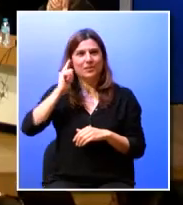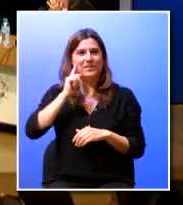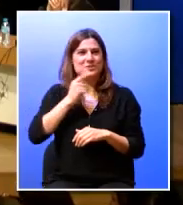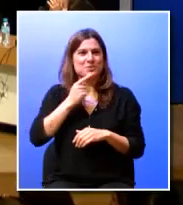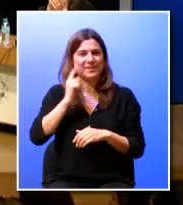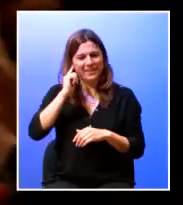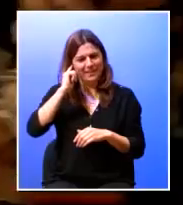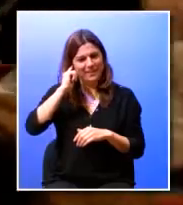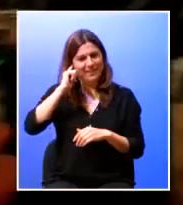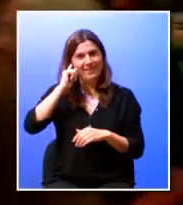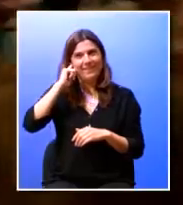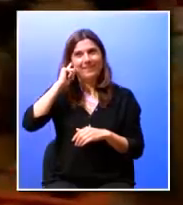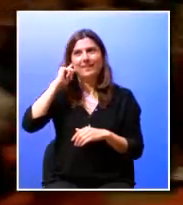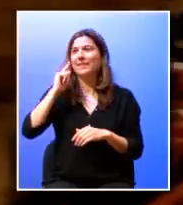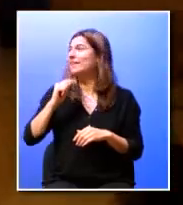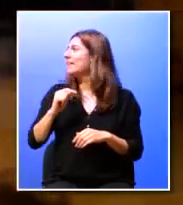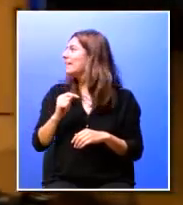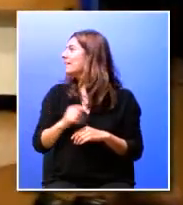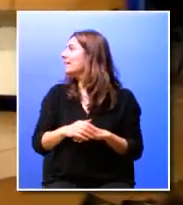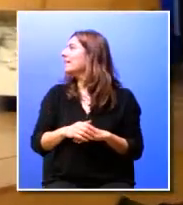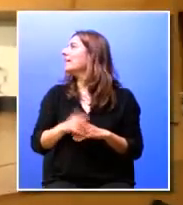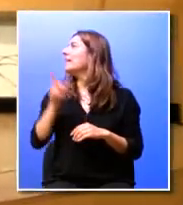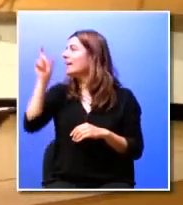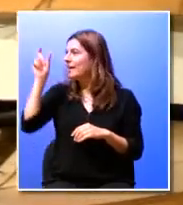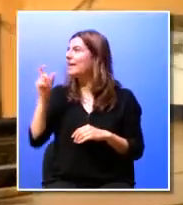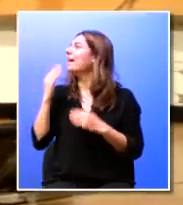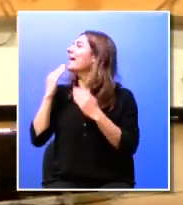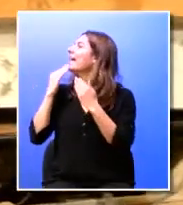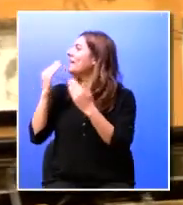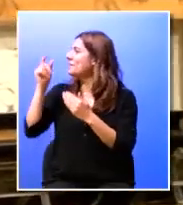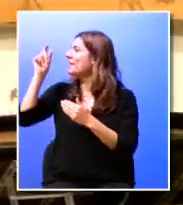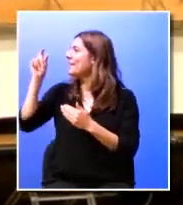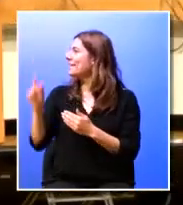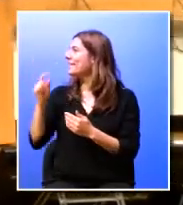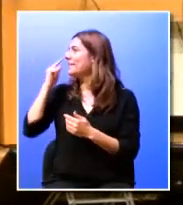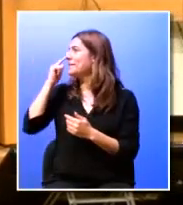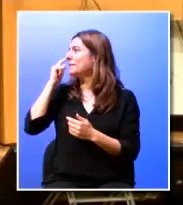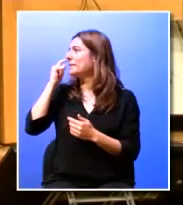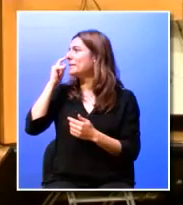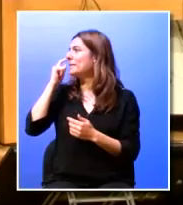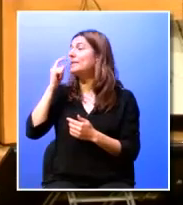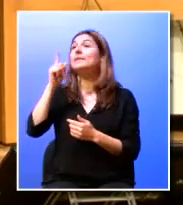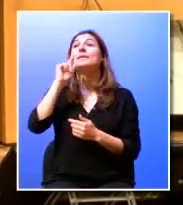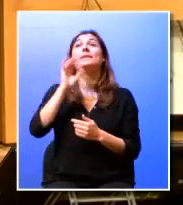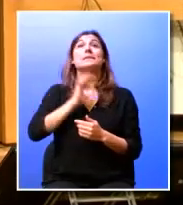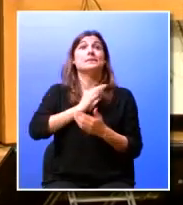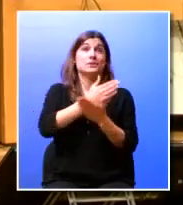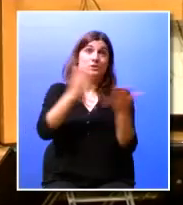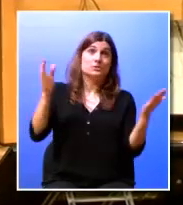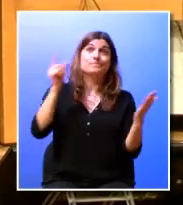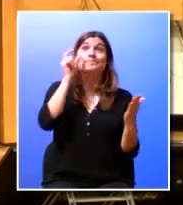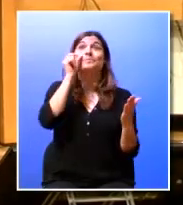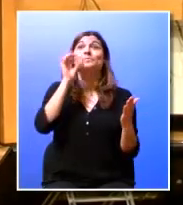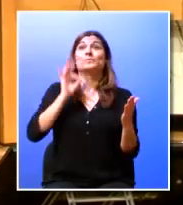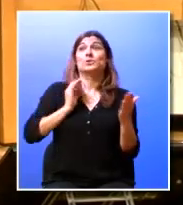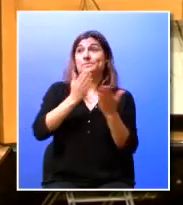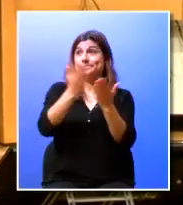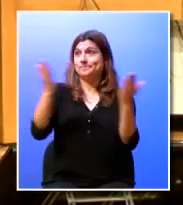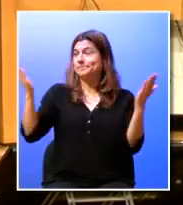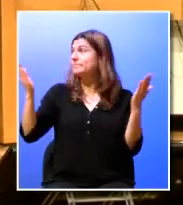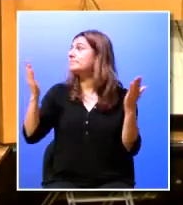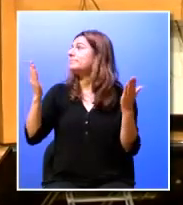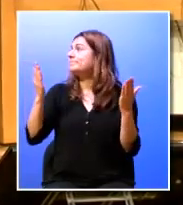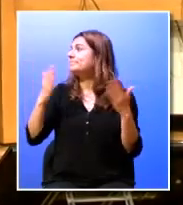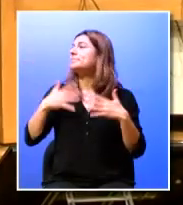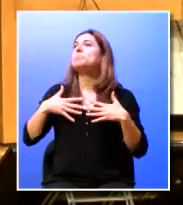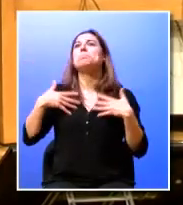de facto libertador obrigado estagiário obrigado eu obrigado minhas senhoras meus senhores foi um enorme